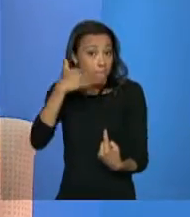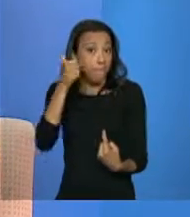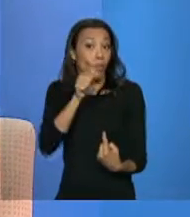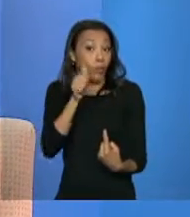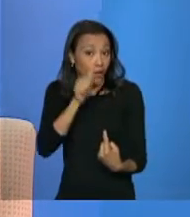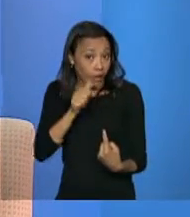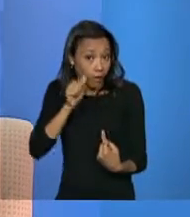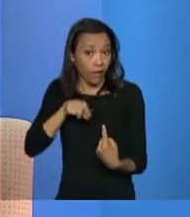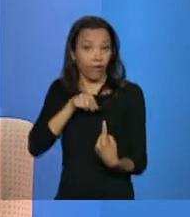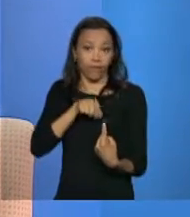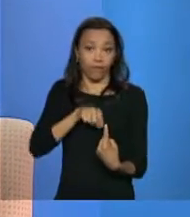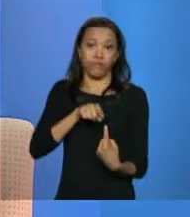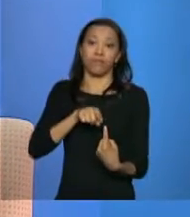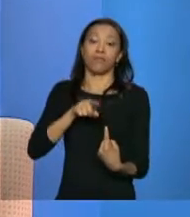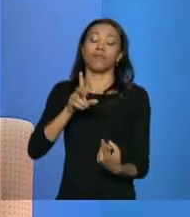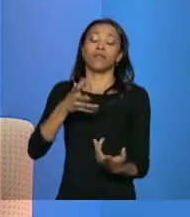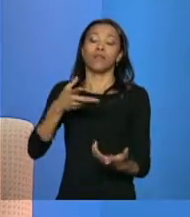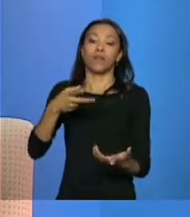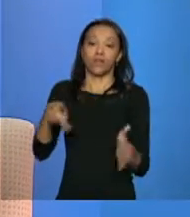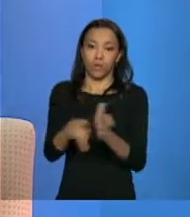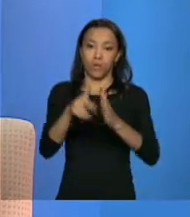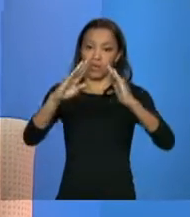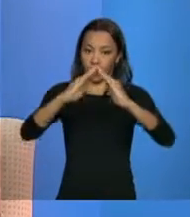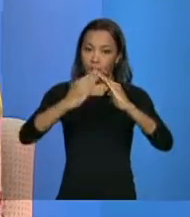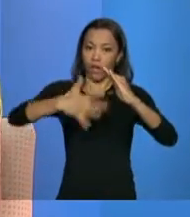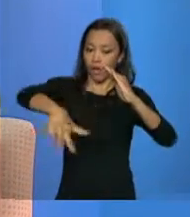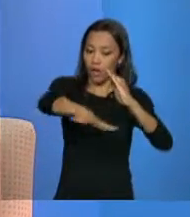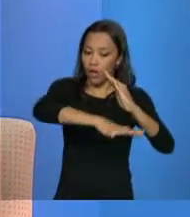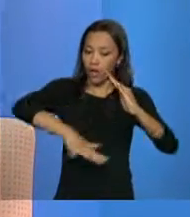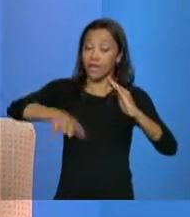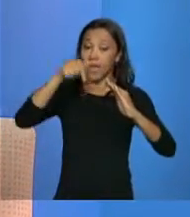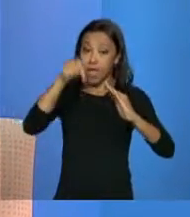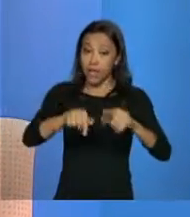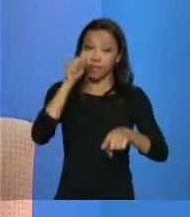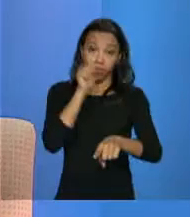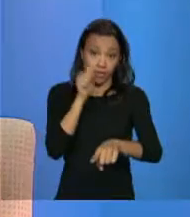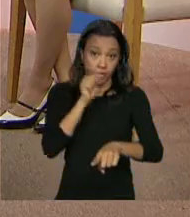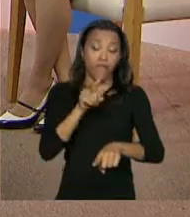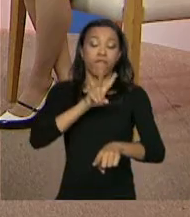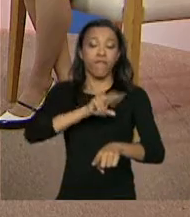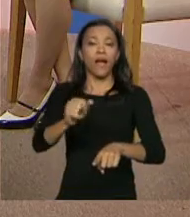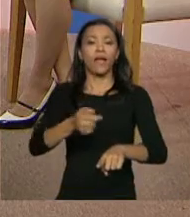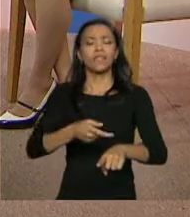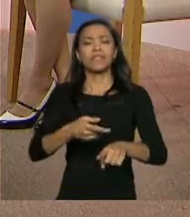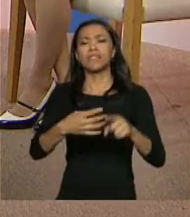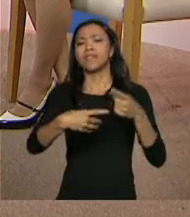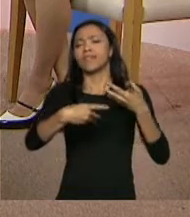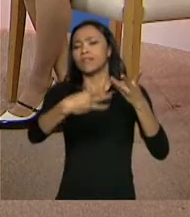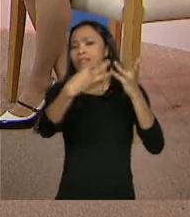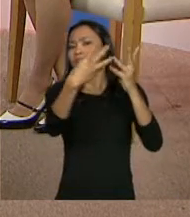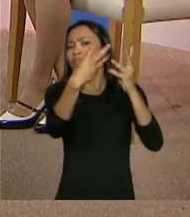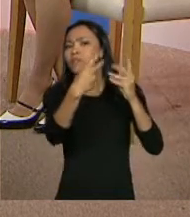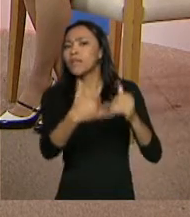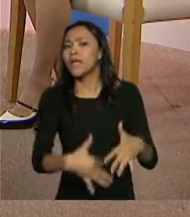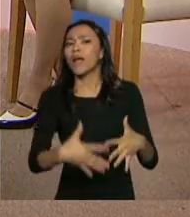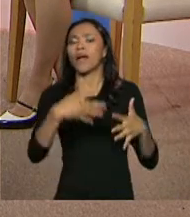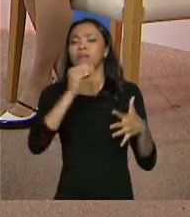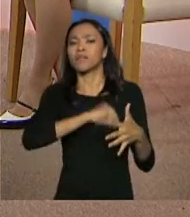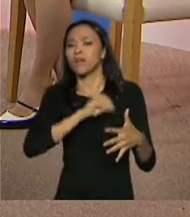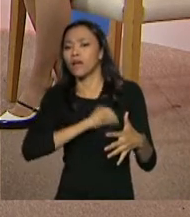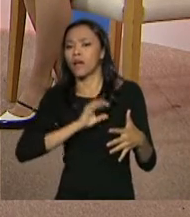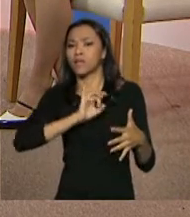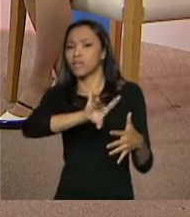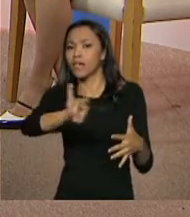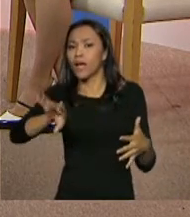né, chefe do domicílio. Essa responsável familiar vai declarar o dado de todas as outras pessoas da família no